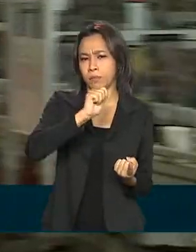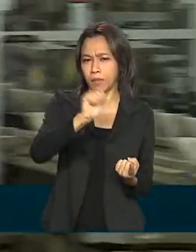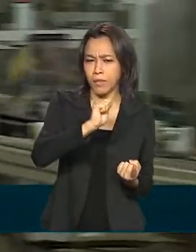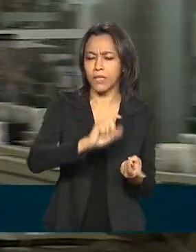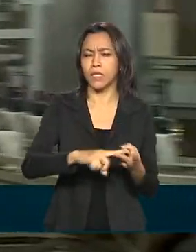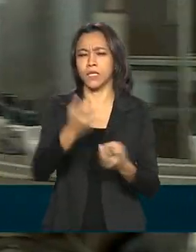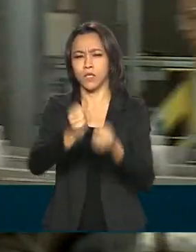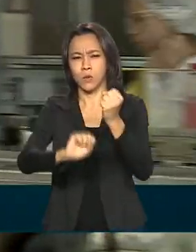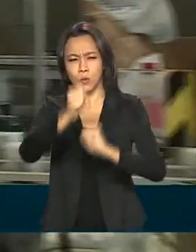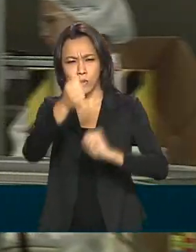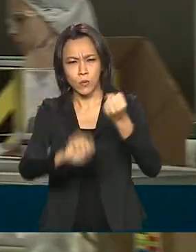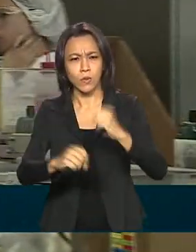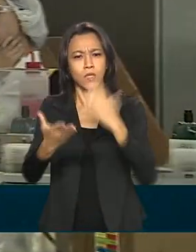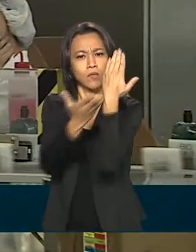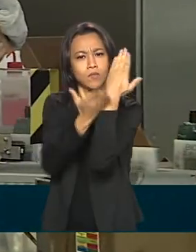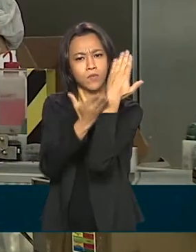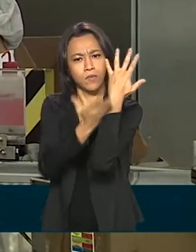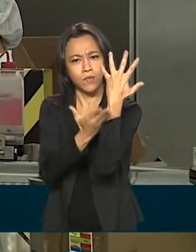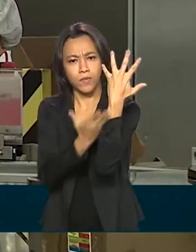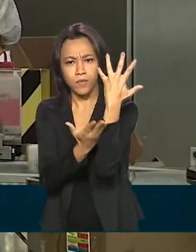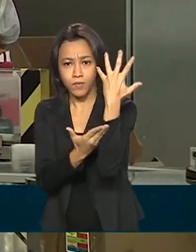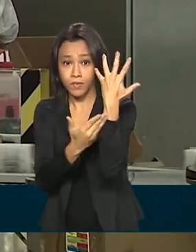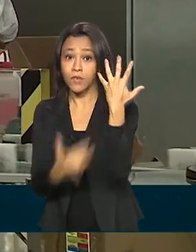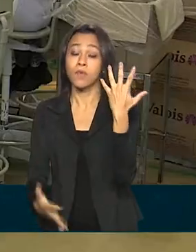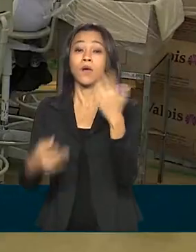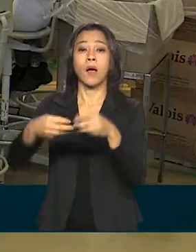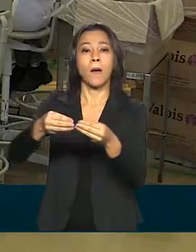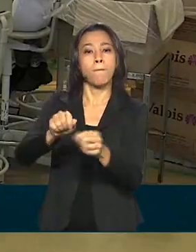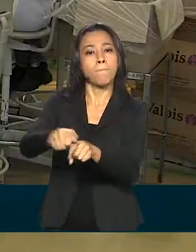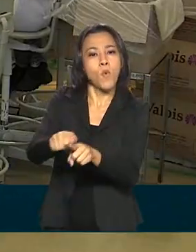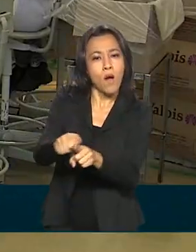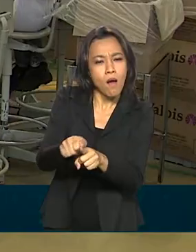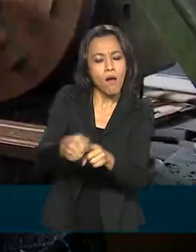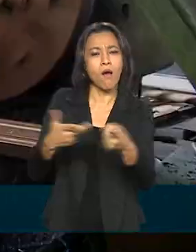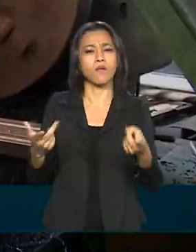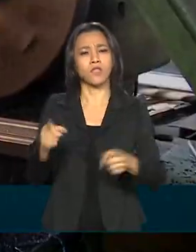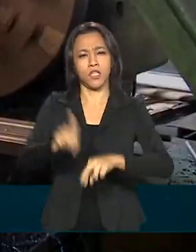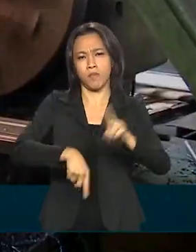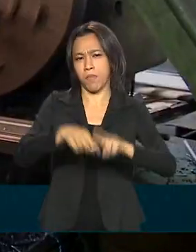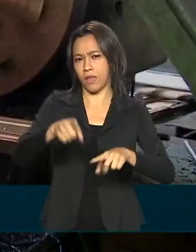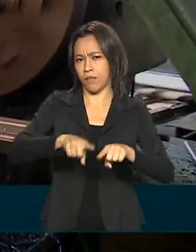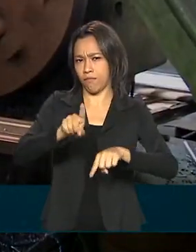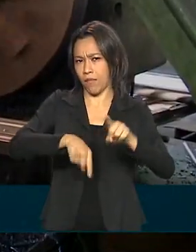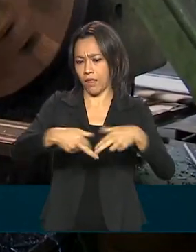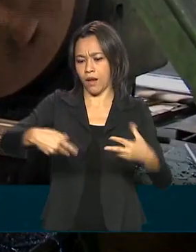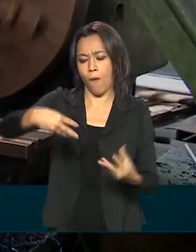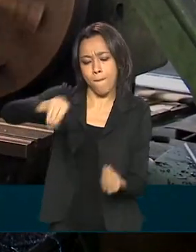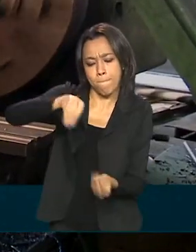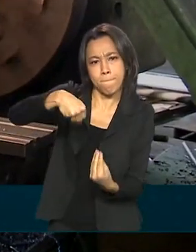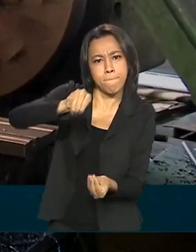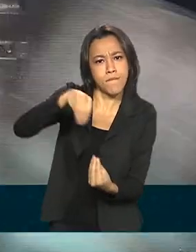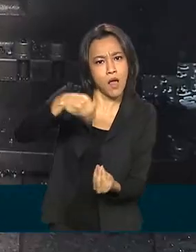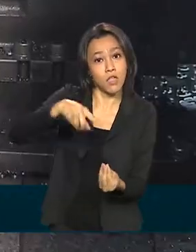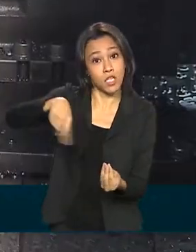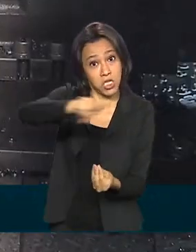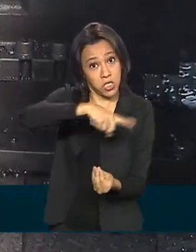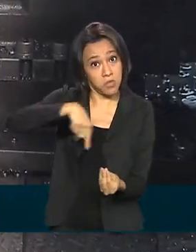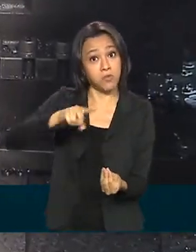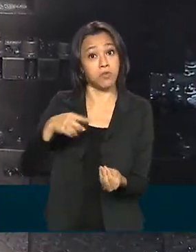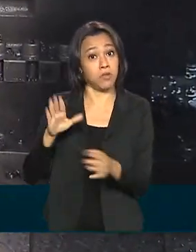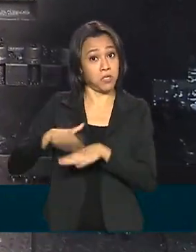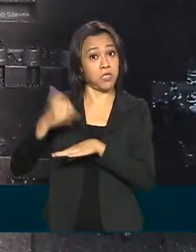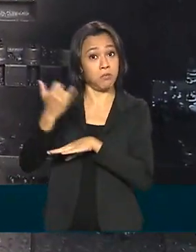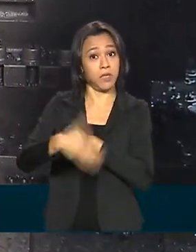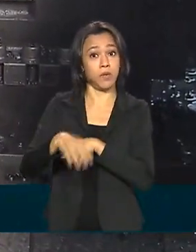indústrias extrativistas, produtos de borracha e de material plástico. De acordo com o IBGE, o resultado reforça o